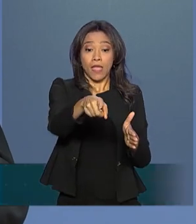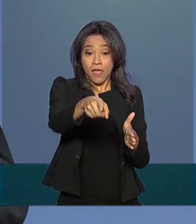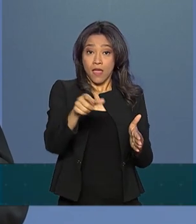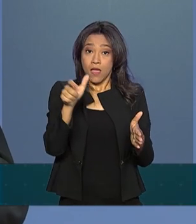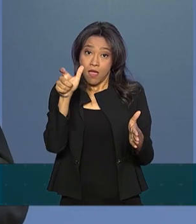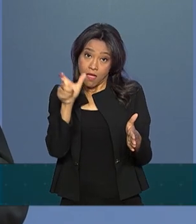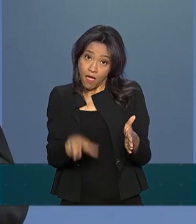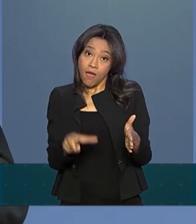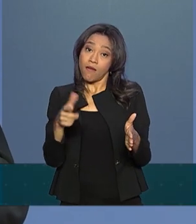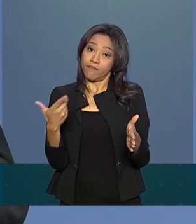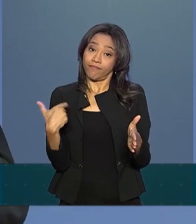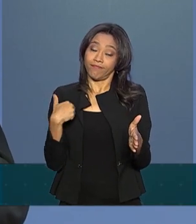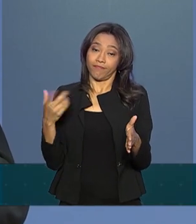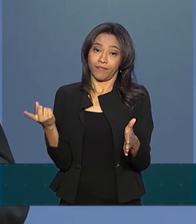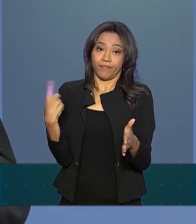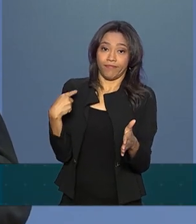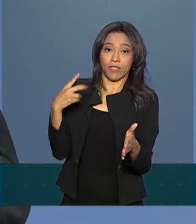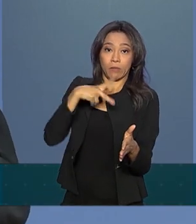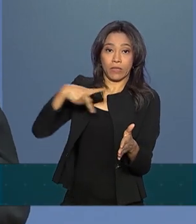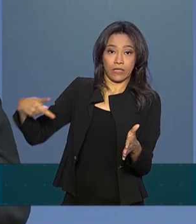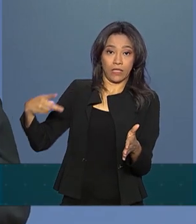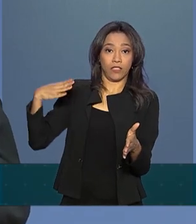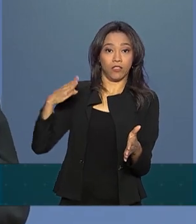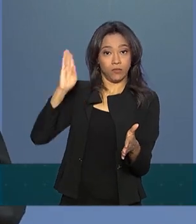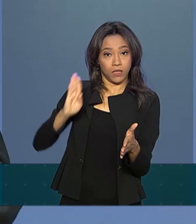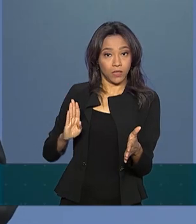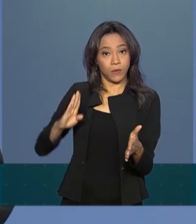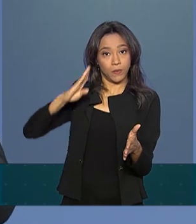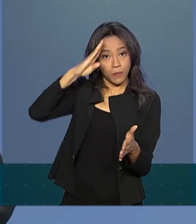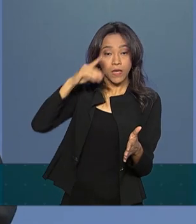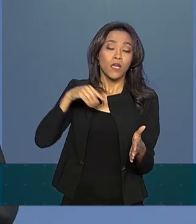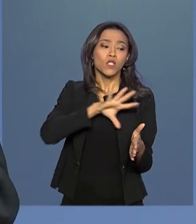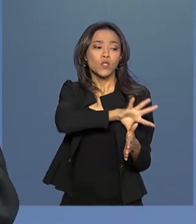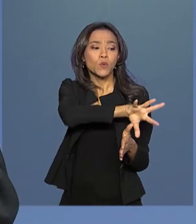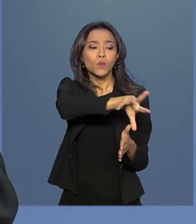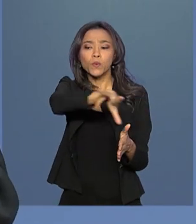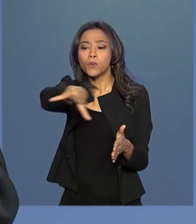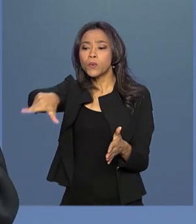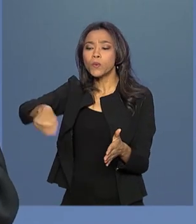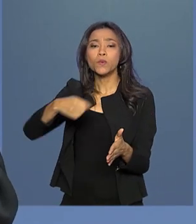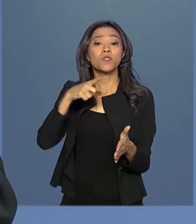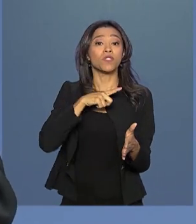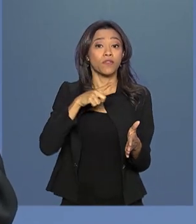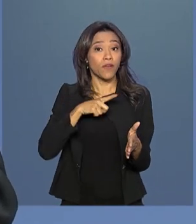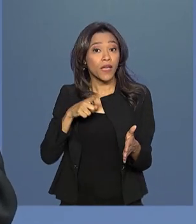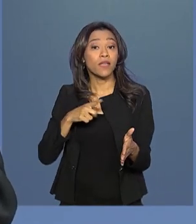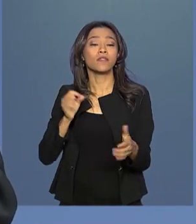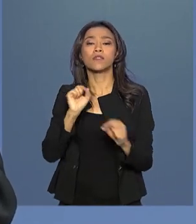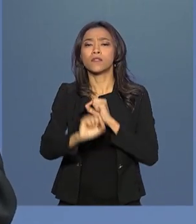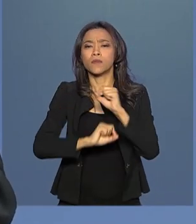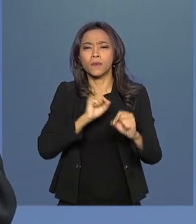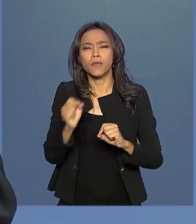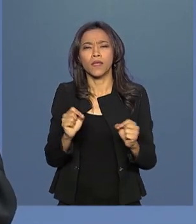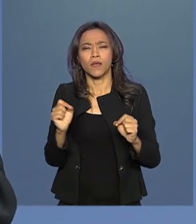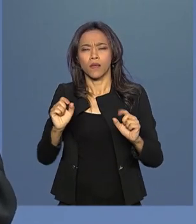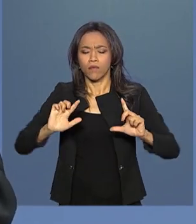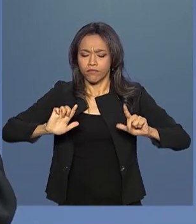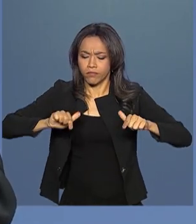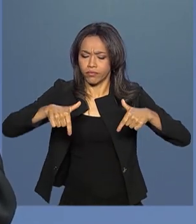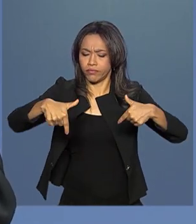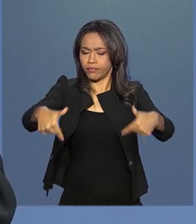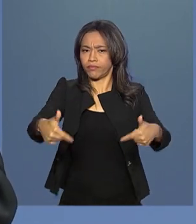próprio presidente da República, é de que toda a cooperação tivesse a marca do pragmatismo, da praticidade, do